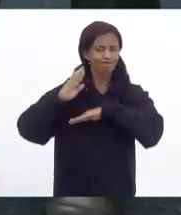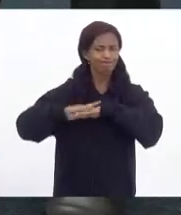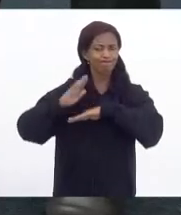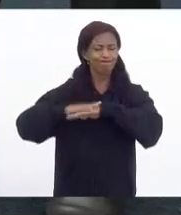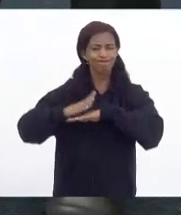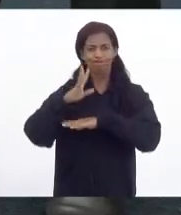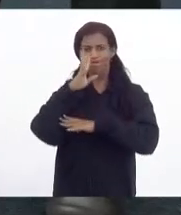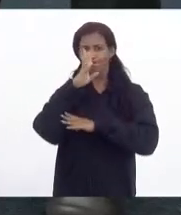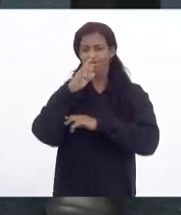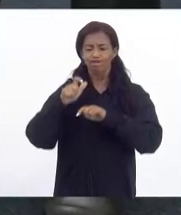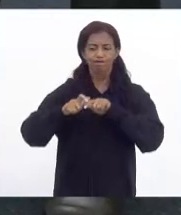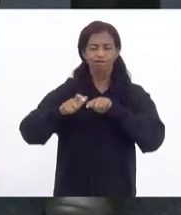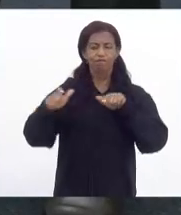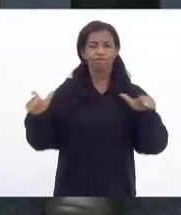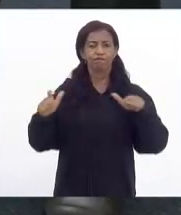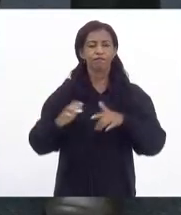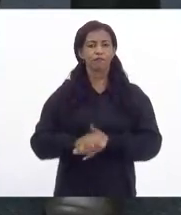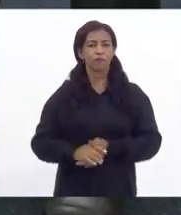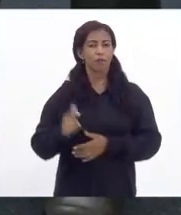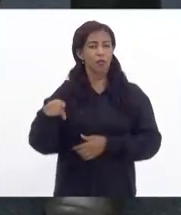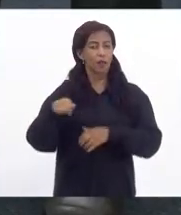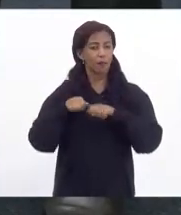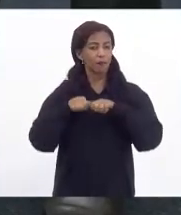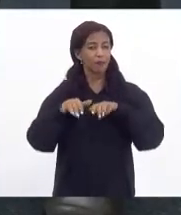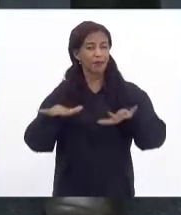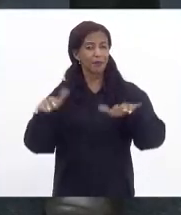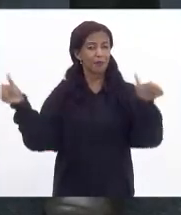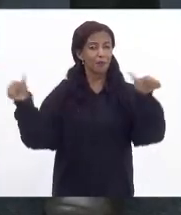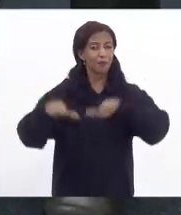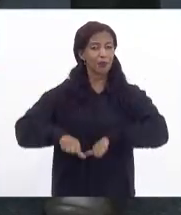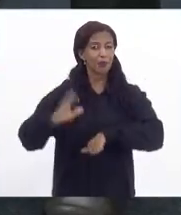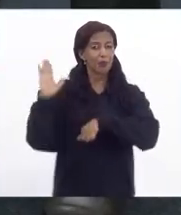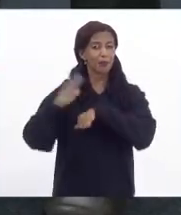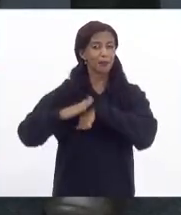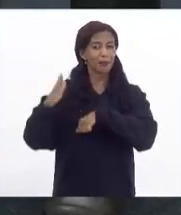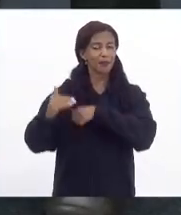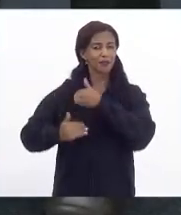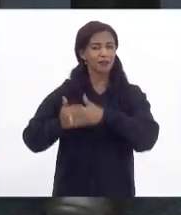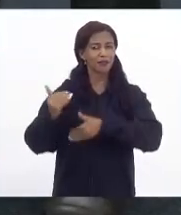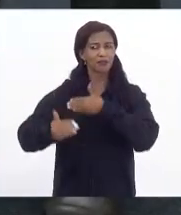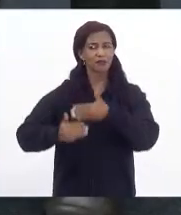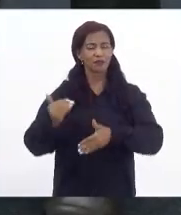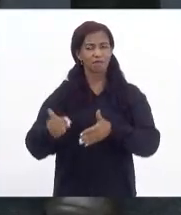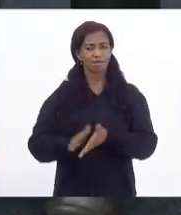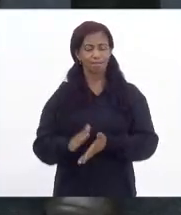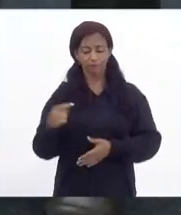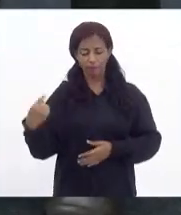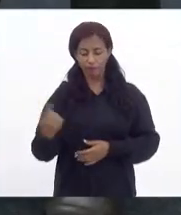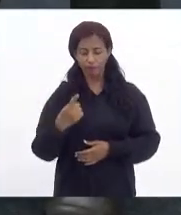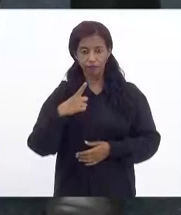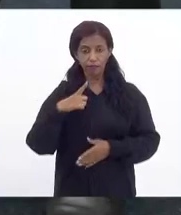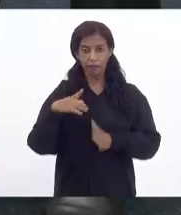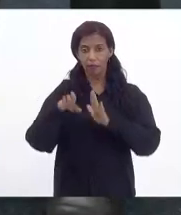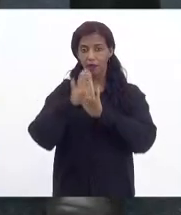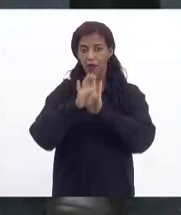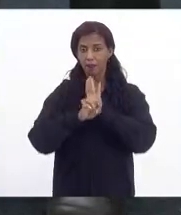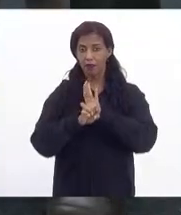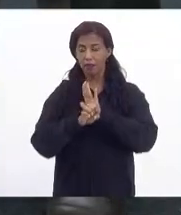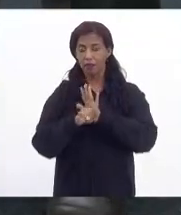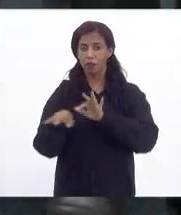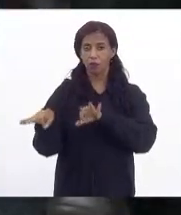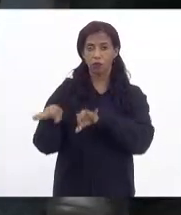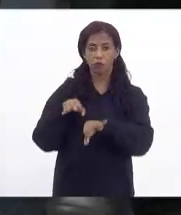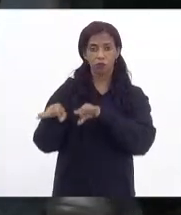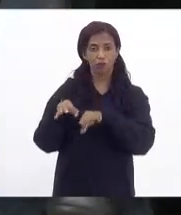alarmantes e esse período da pandemia gravou ainda mais esse processo e nós tivemos emendas ao projeto